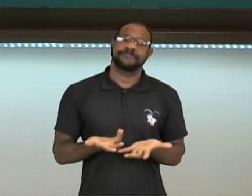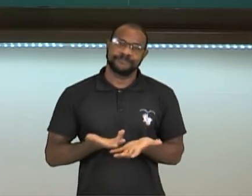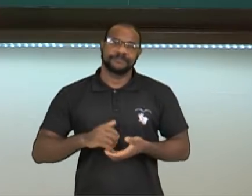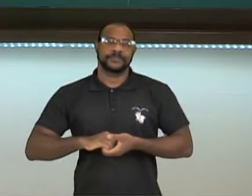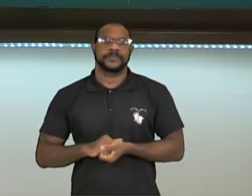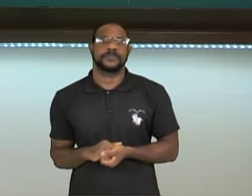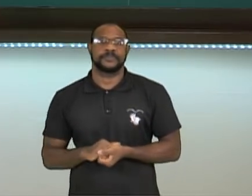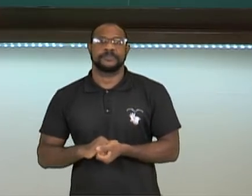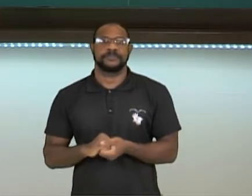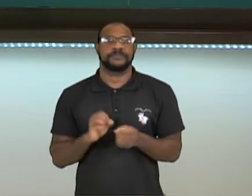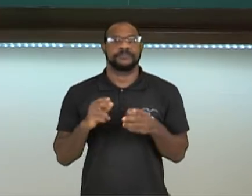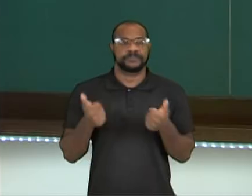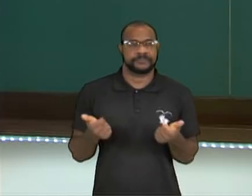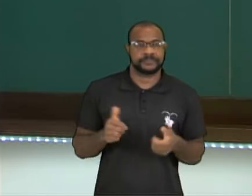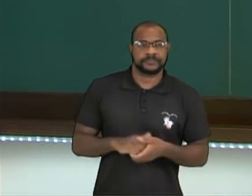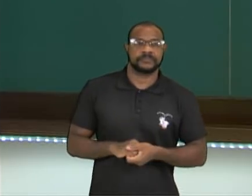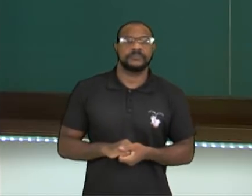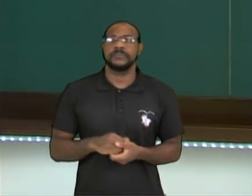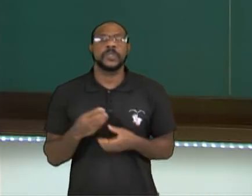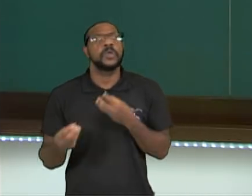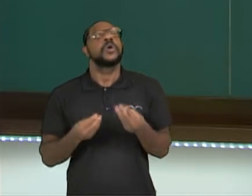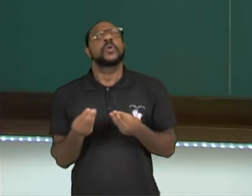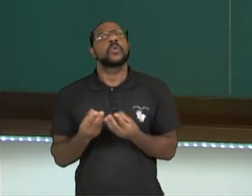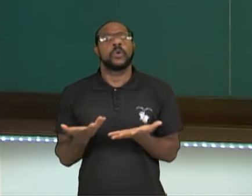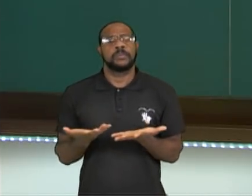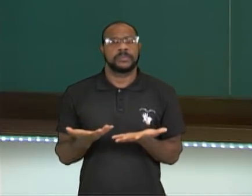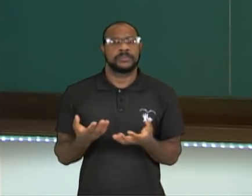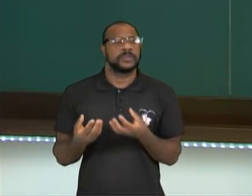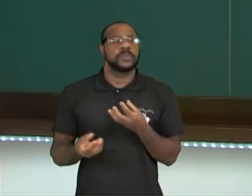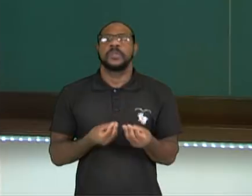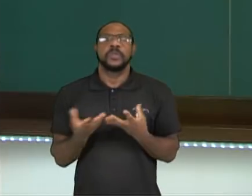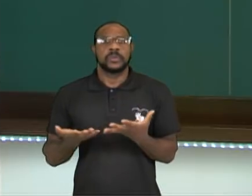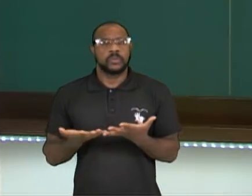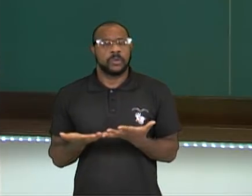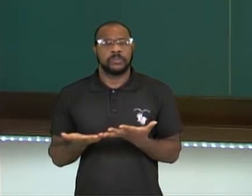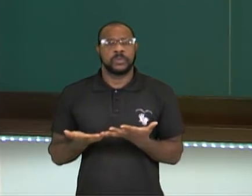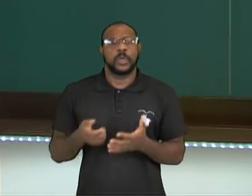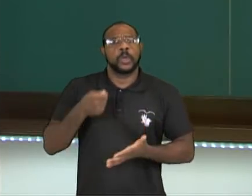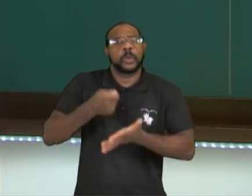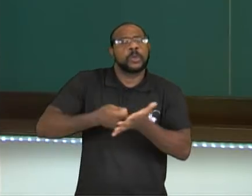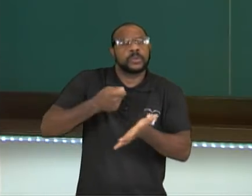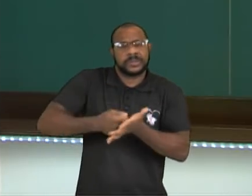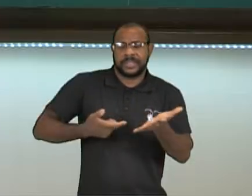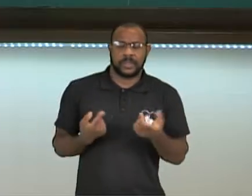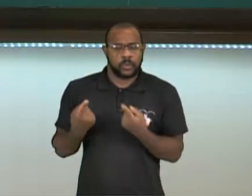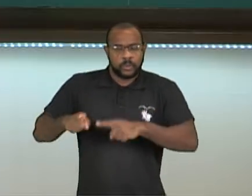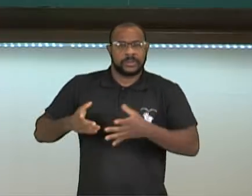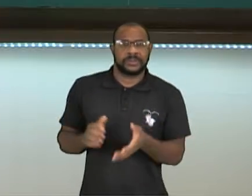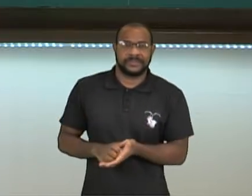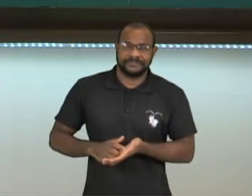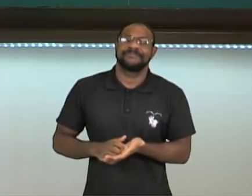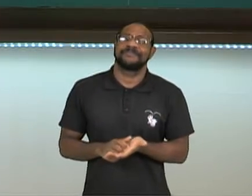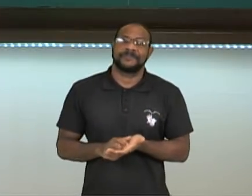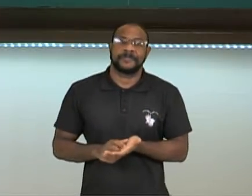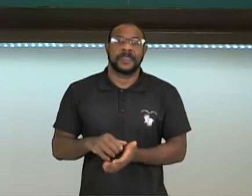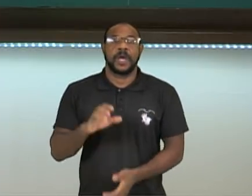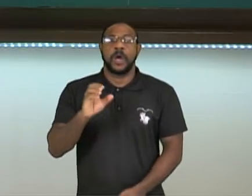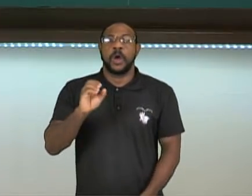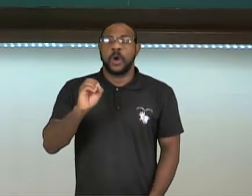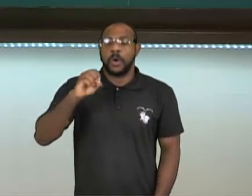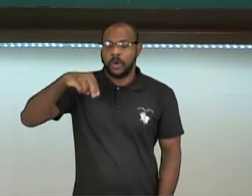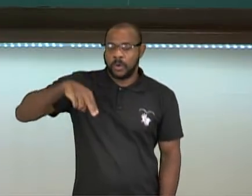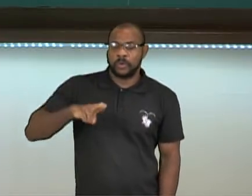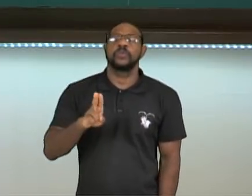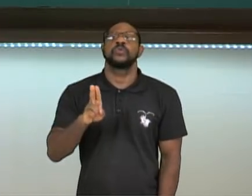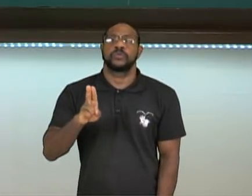Tá bom? Mas como combater isso? Como a gente luta com essa questão? Surgiu a ONU, a Organização